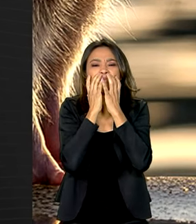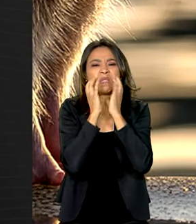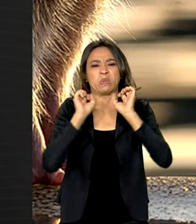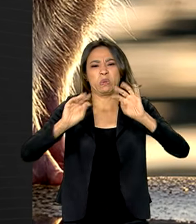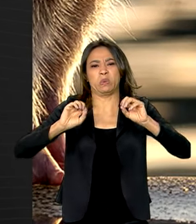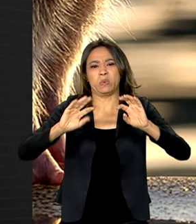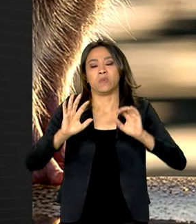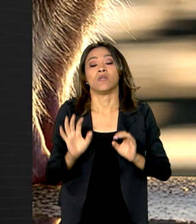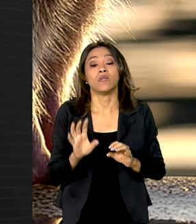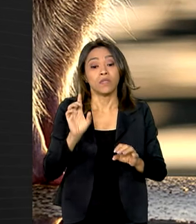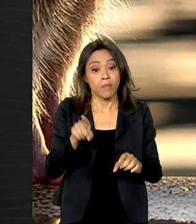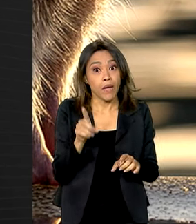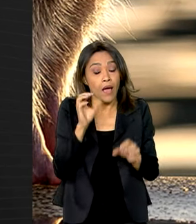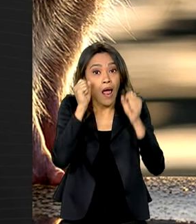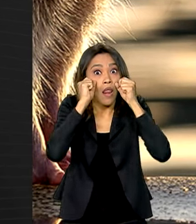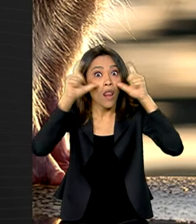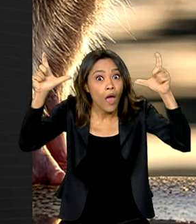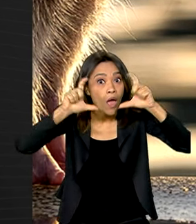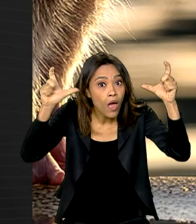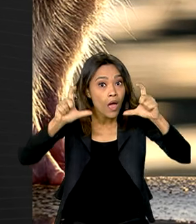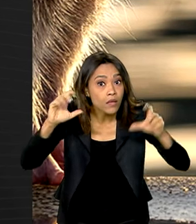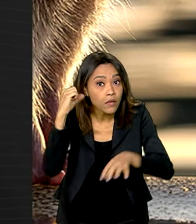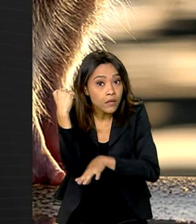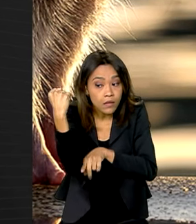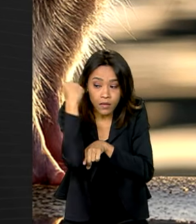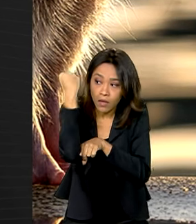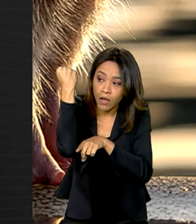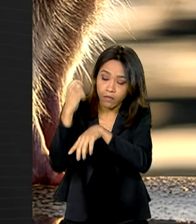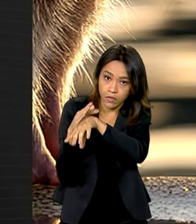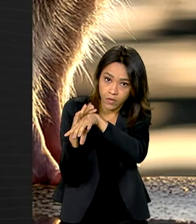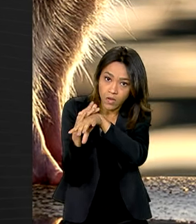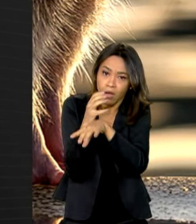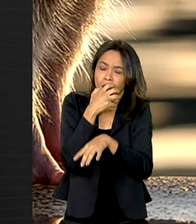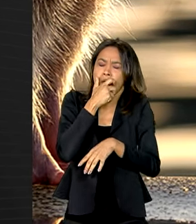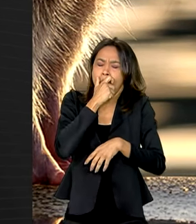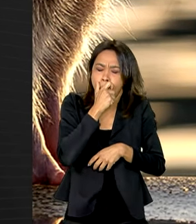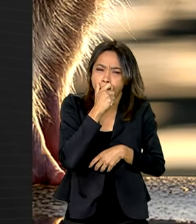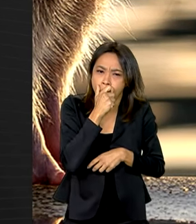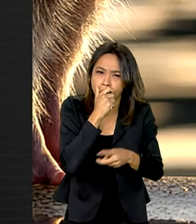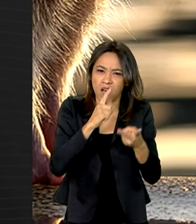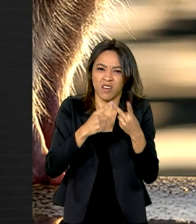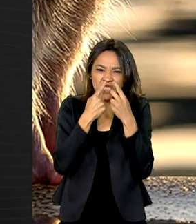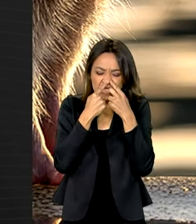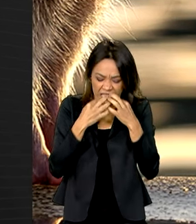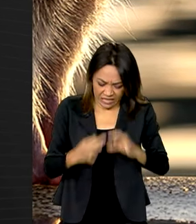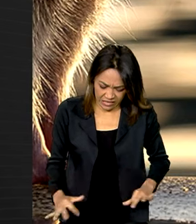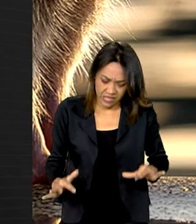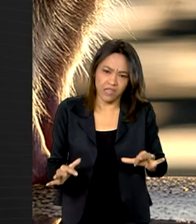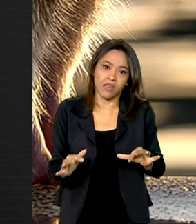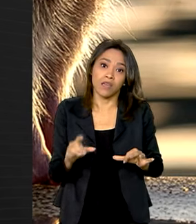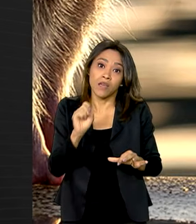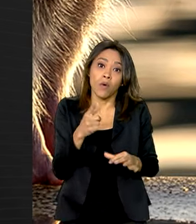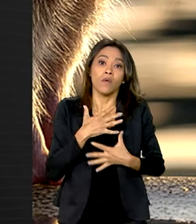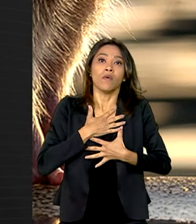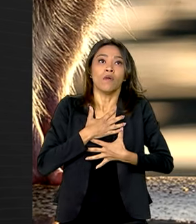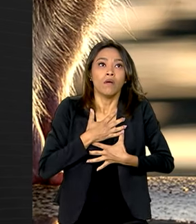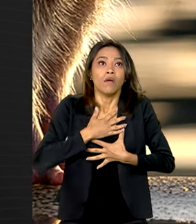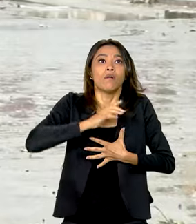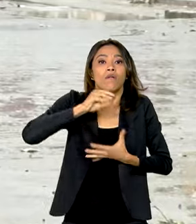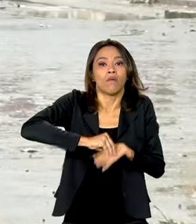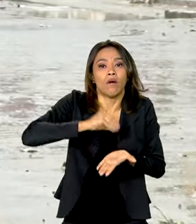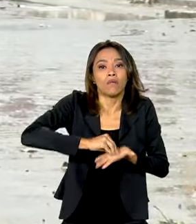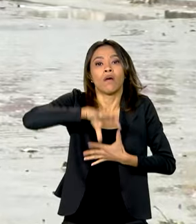de alerta para casos mais graves da doença são tosse, hemorragias ou insuficiência